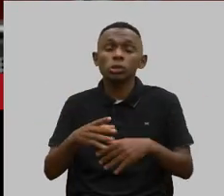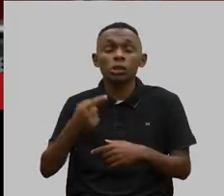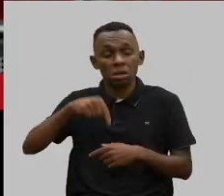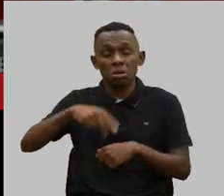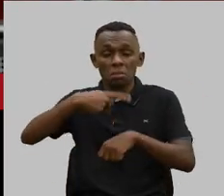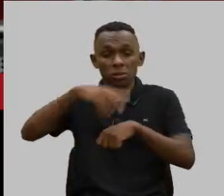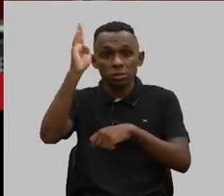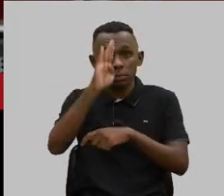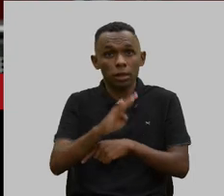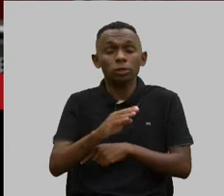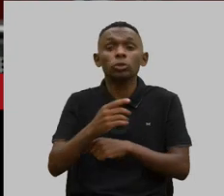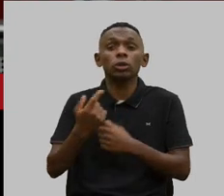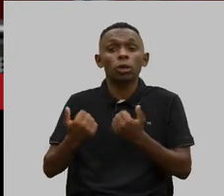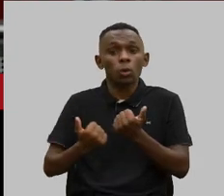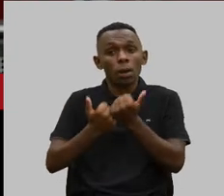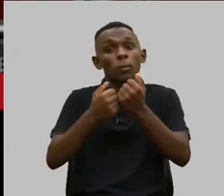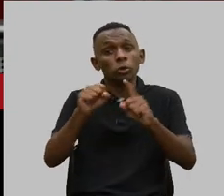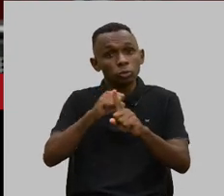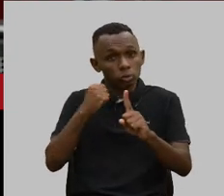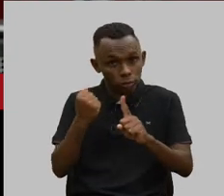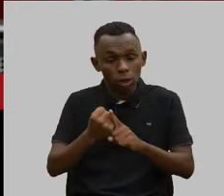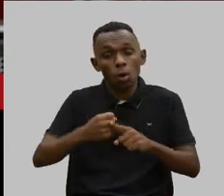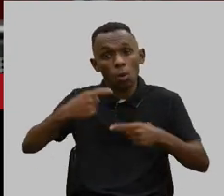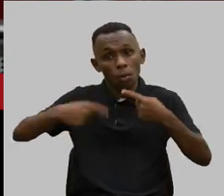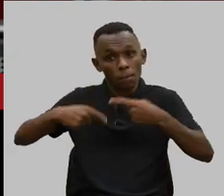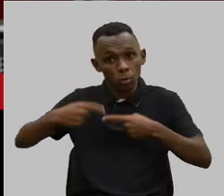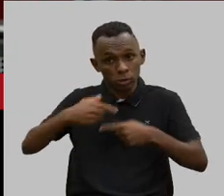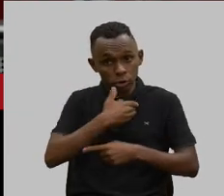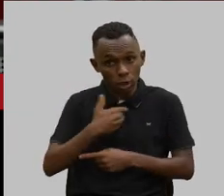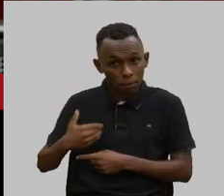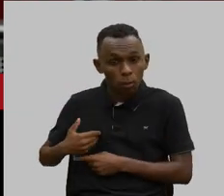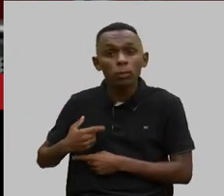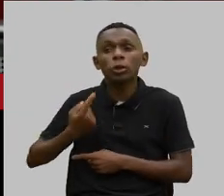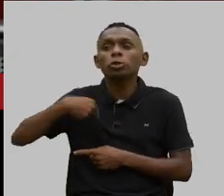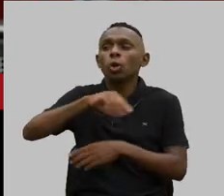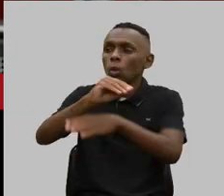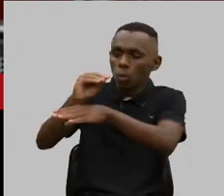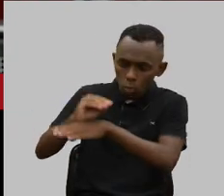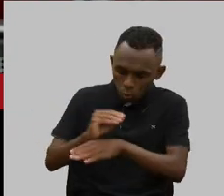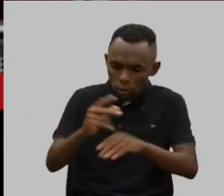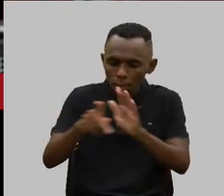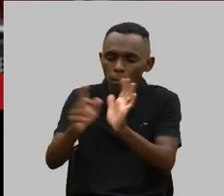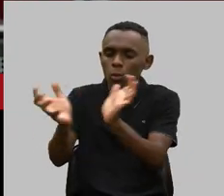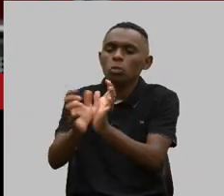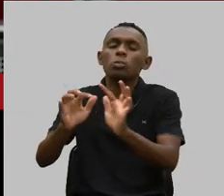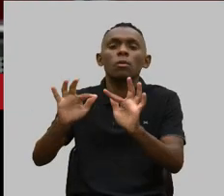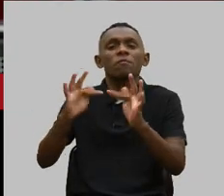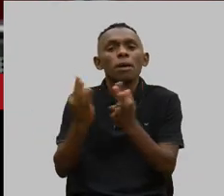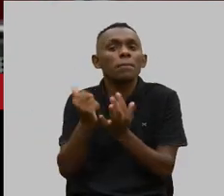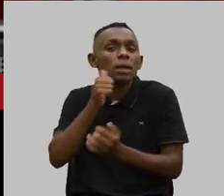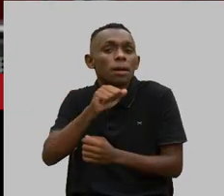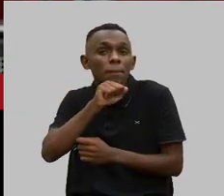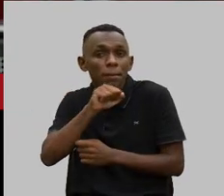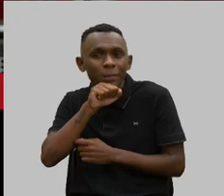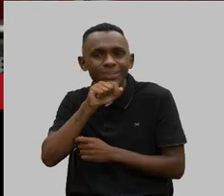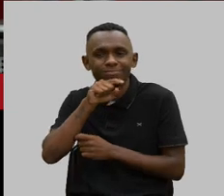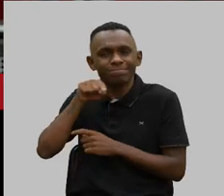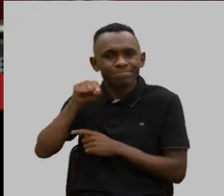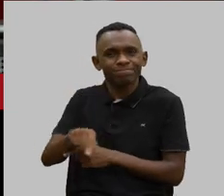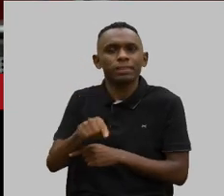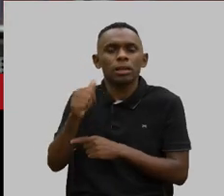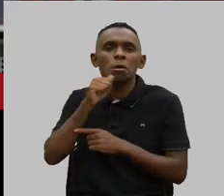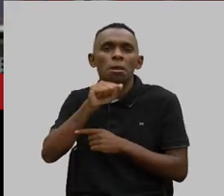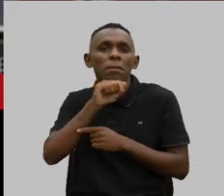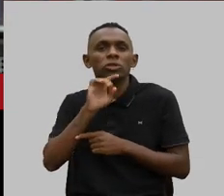gente está na assistência social, a gente é uma política pública e a gente cuida das mães. As mães lá, elas não